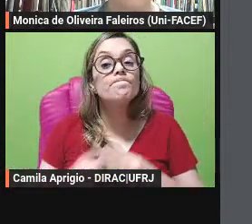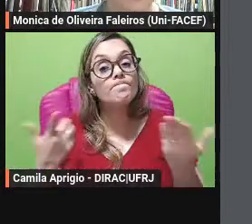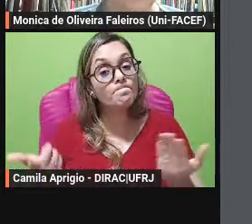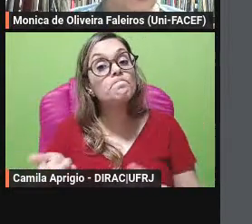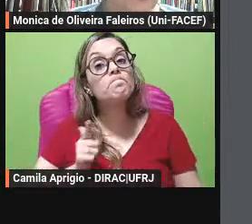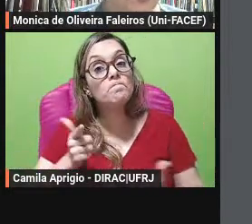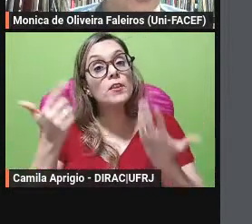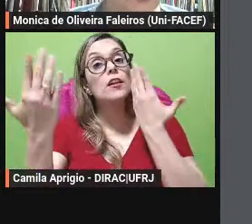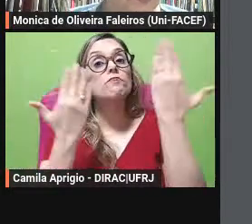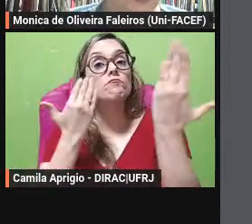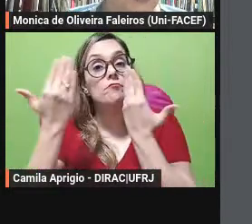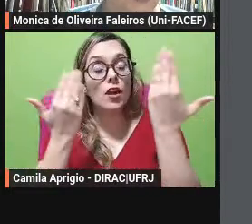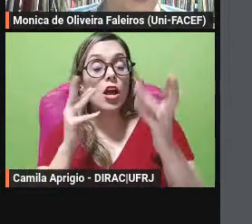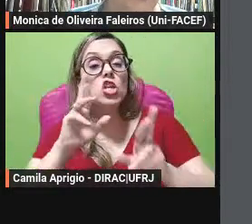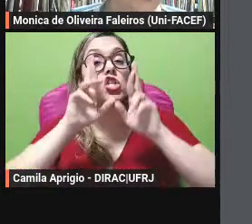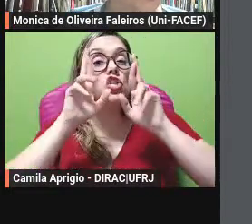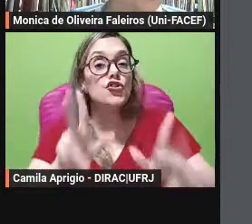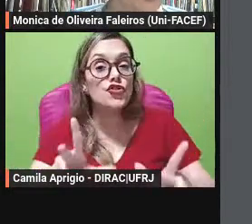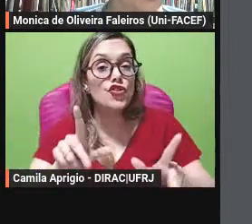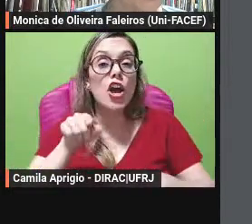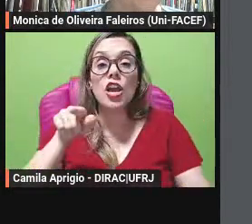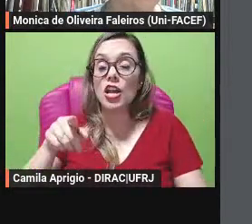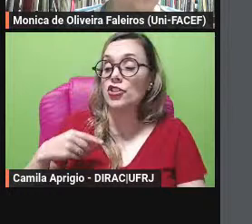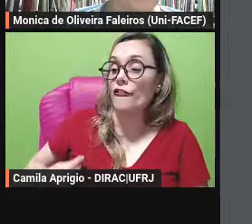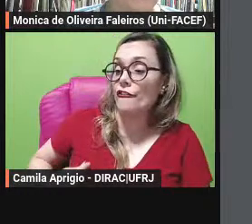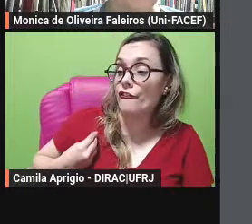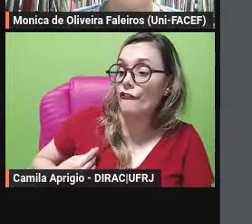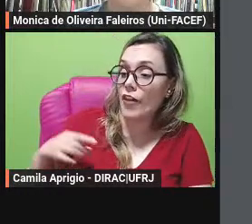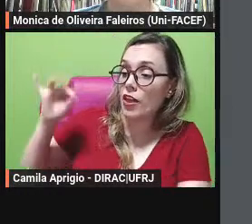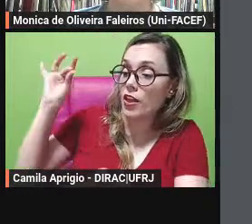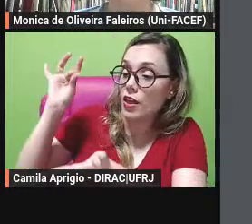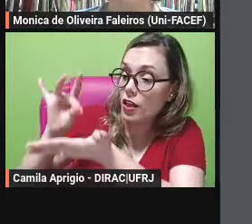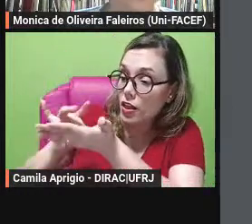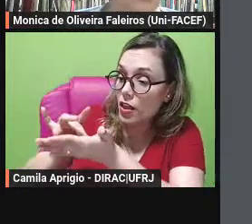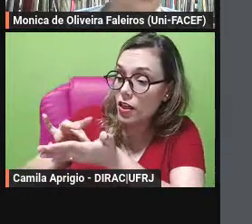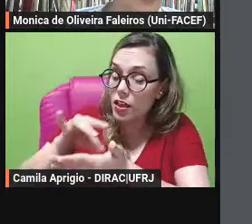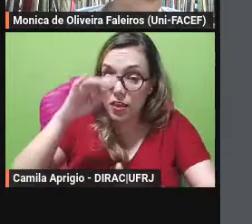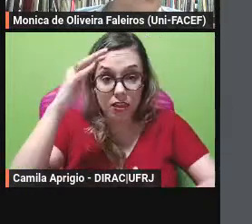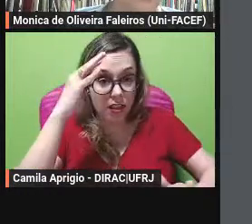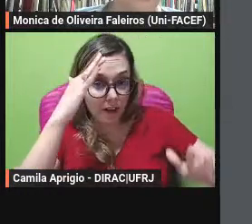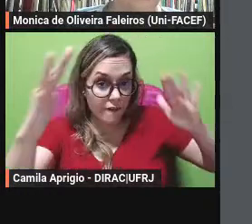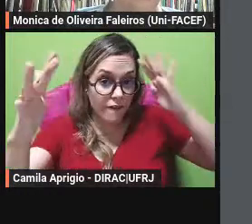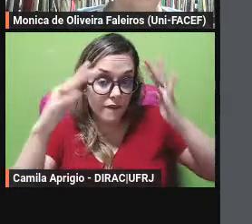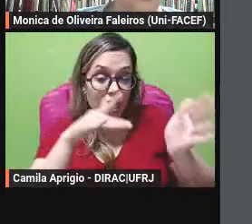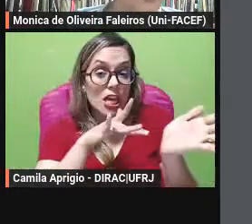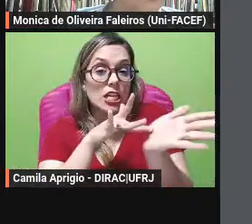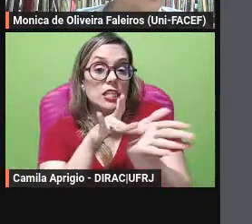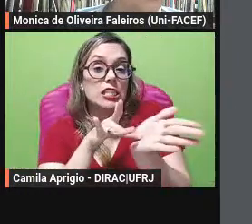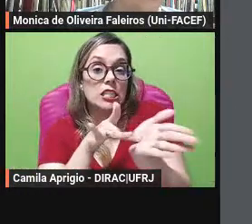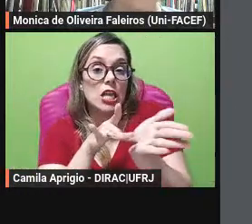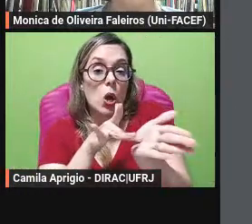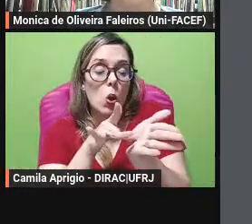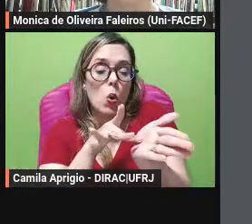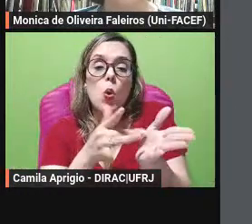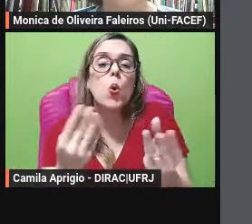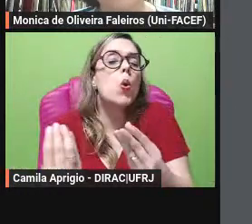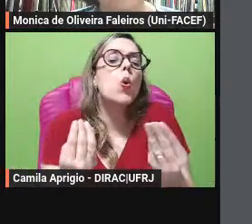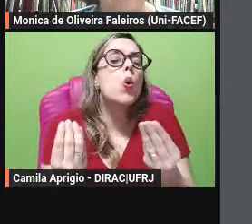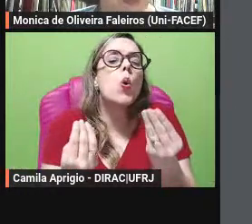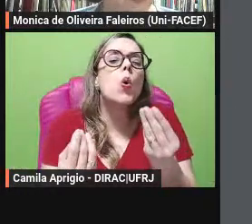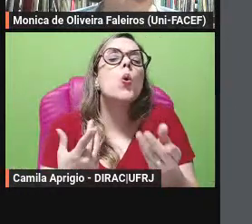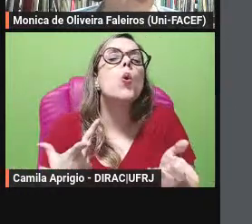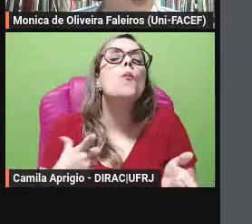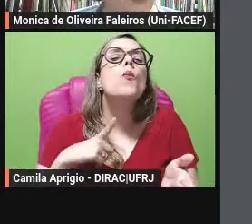uma evidente exposição metanarrativa é ela que assume também os comentários no interior do texto e em todas as